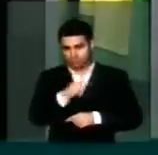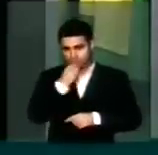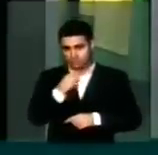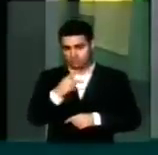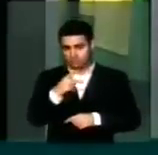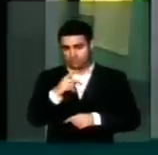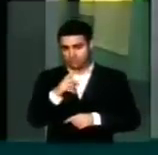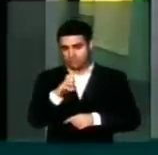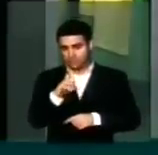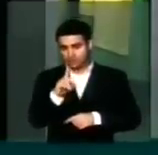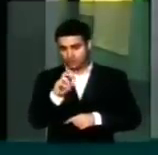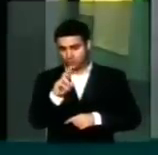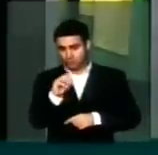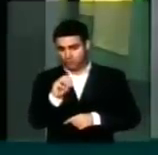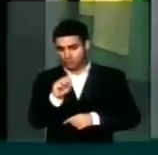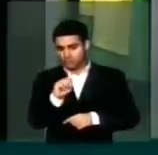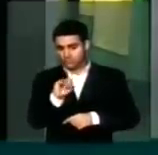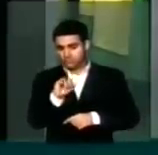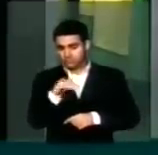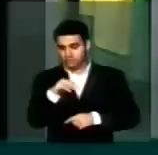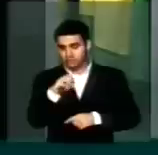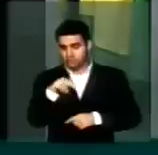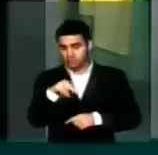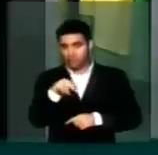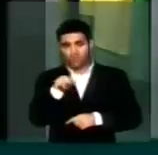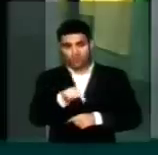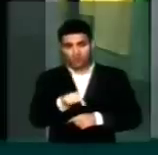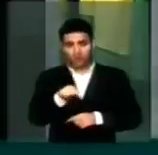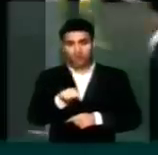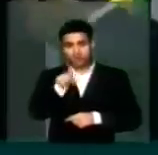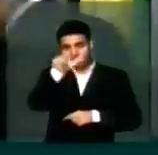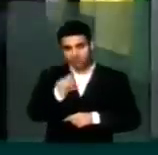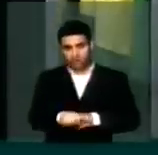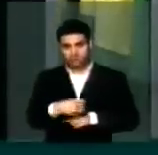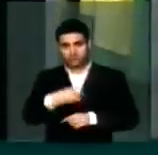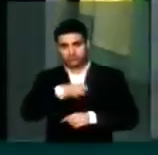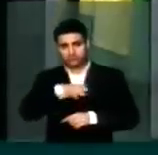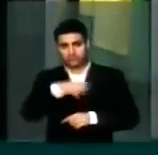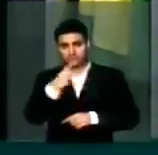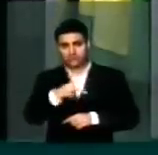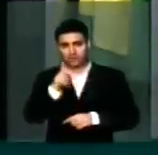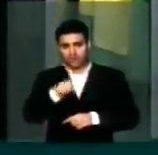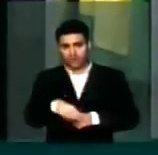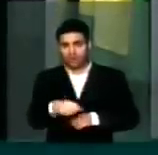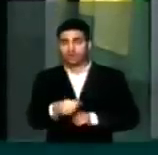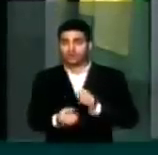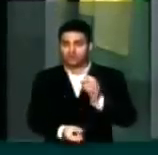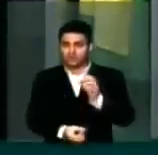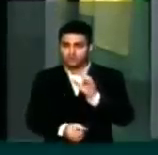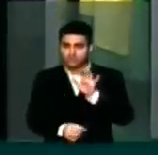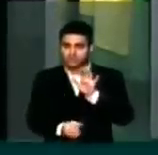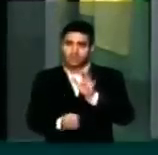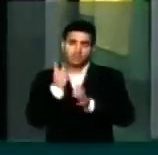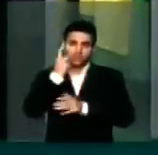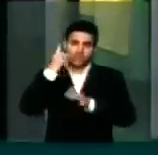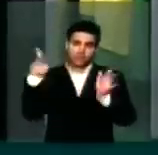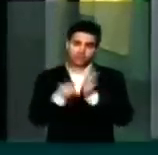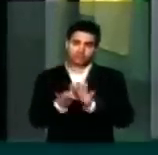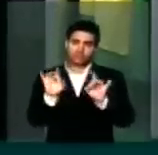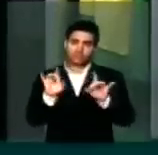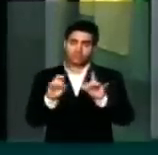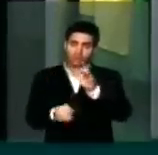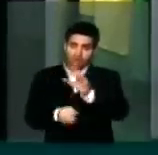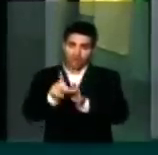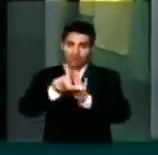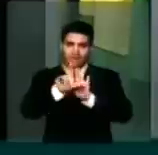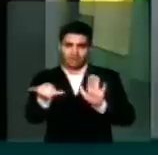realidade, por excelência, um legislador, um parlamentar. E eu penso,